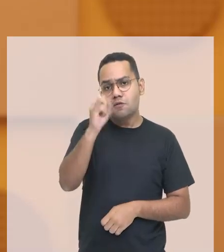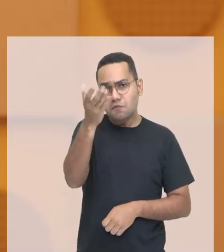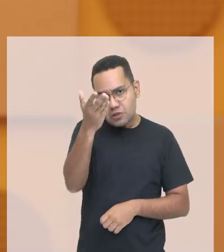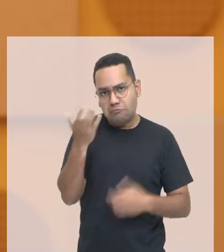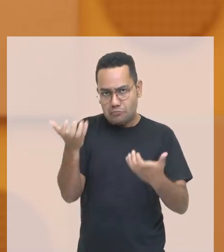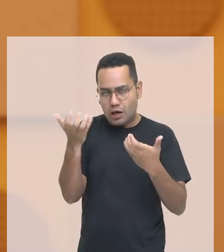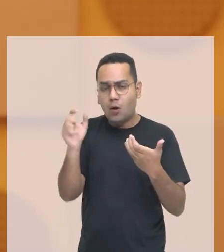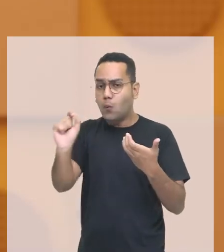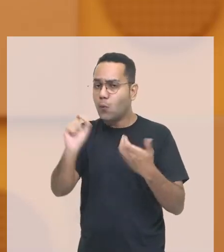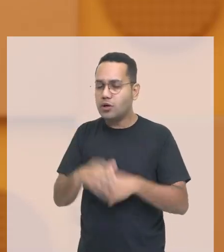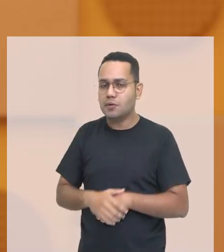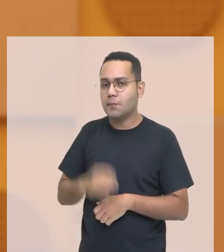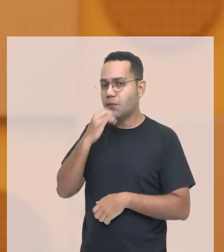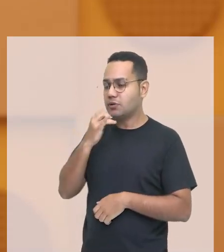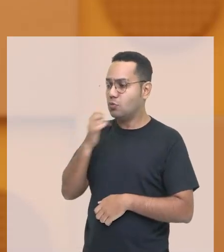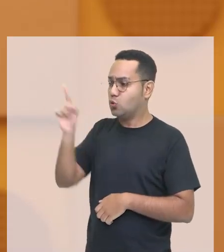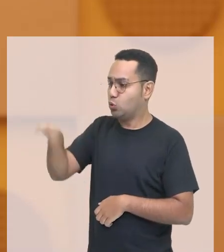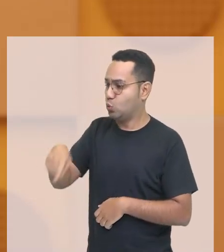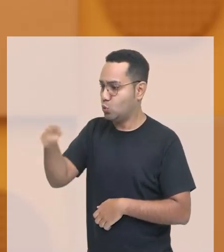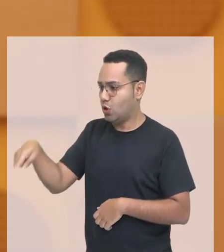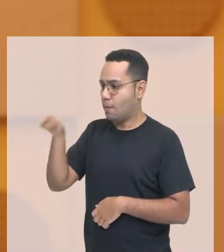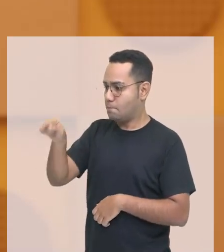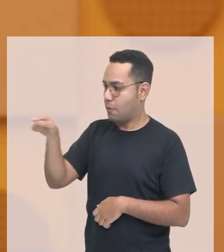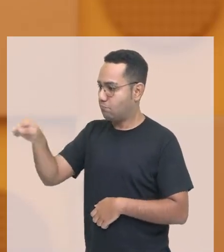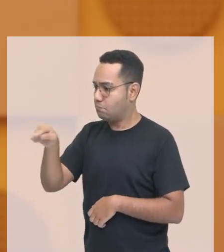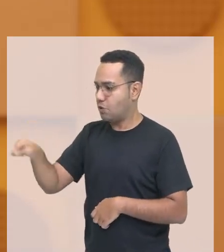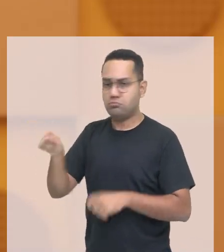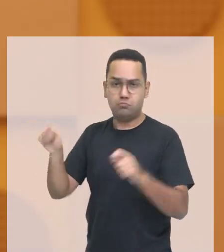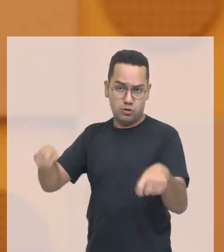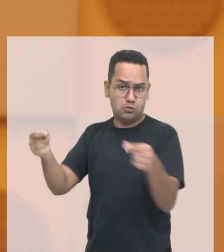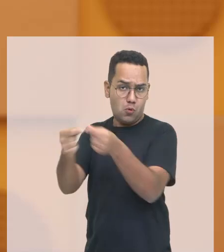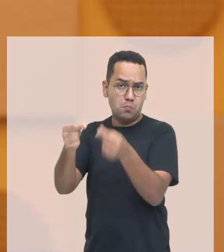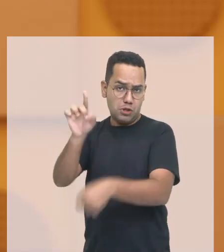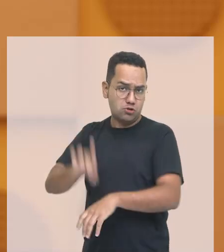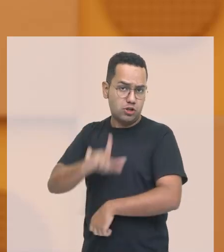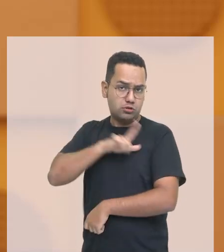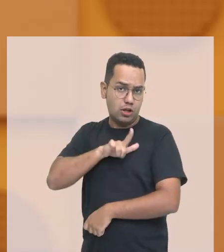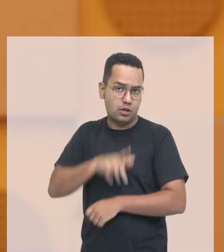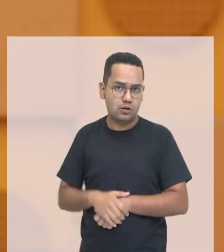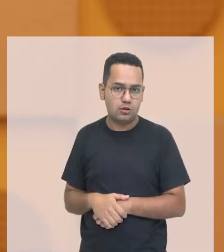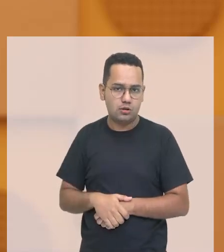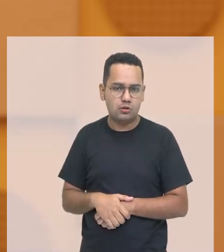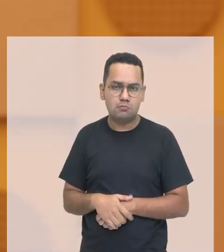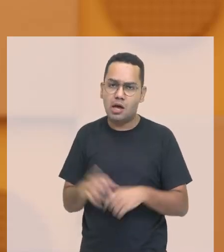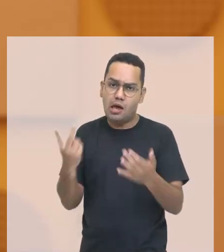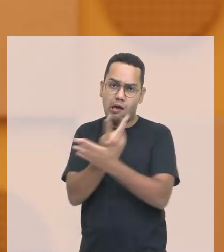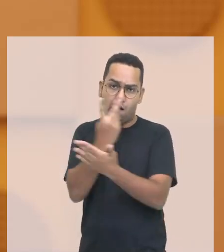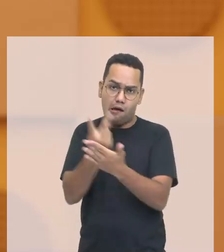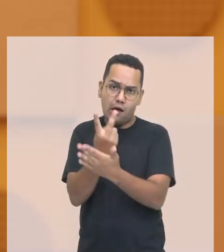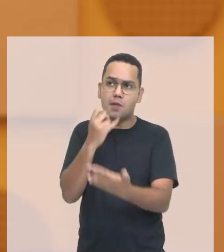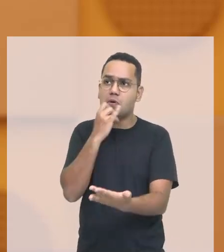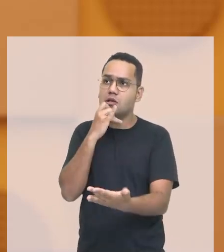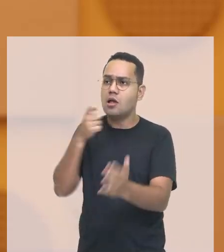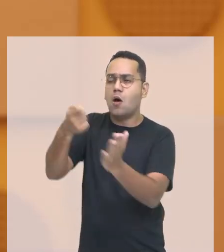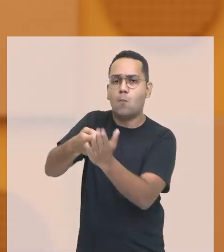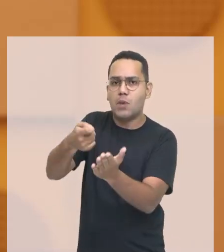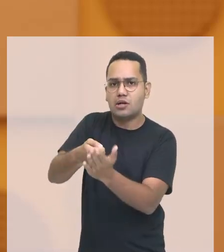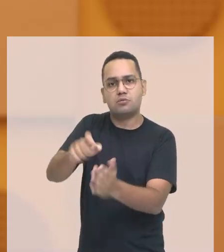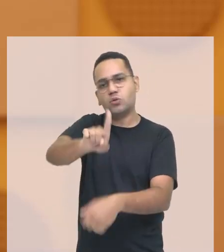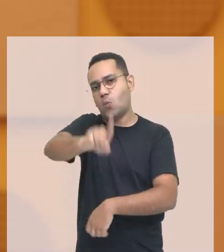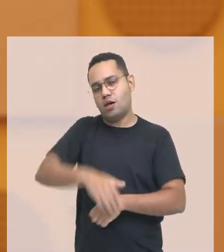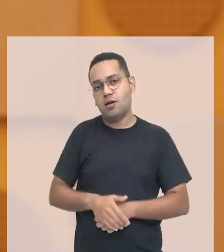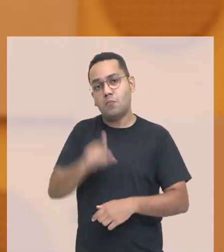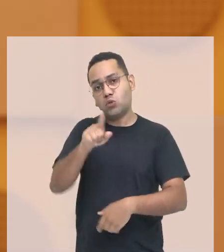direito a isso portanto é falácia quando alguém fala que é obrigado a votar você não é obrigado a votar mas é um dever